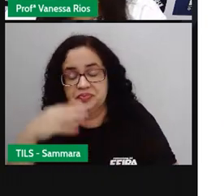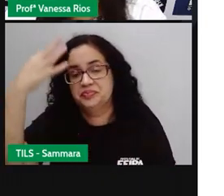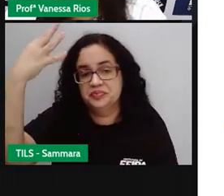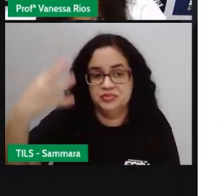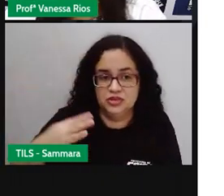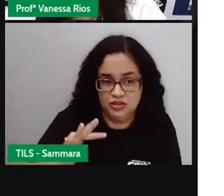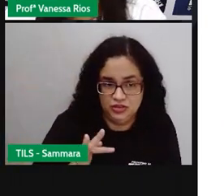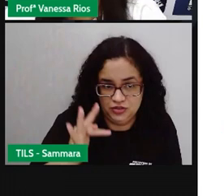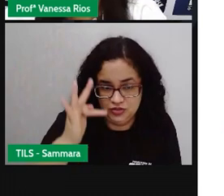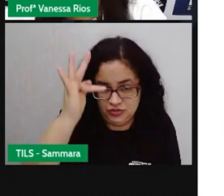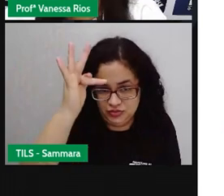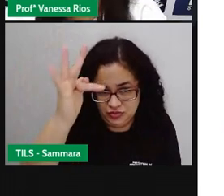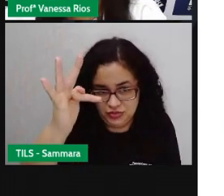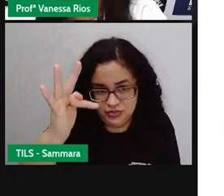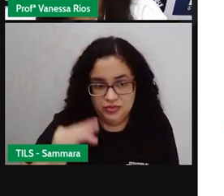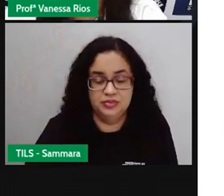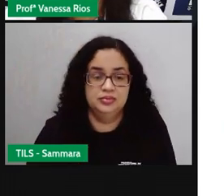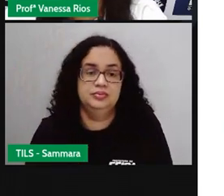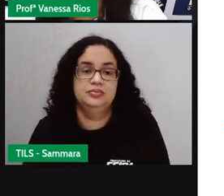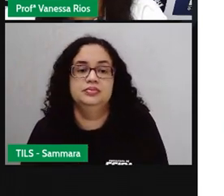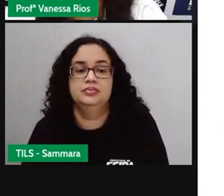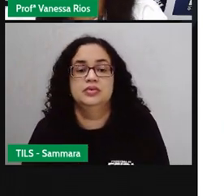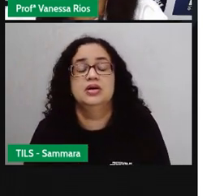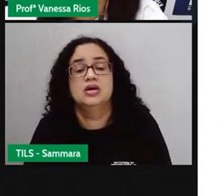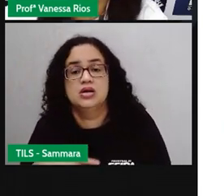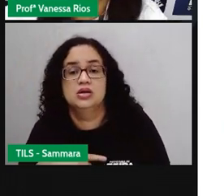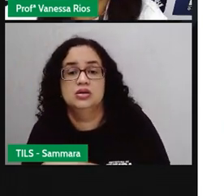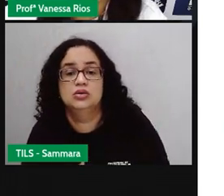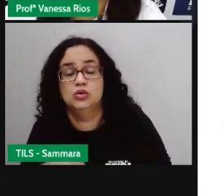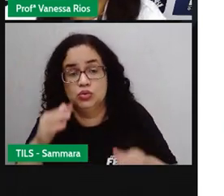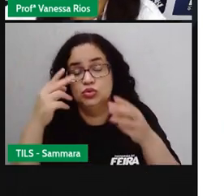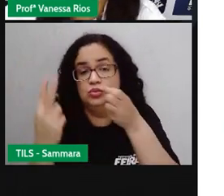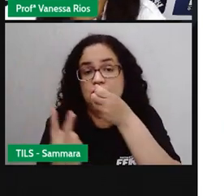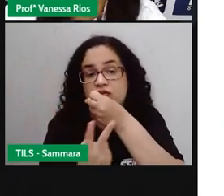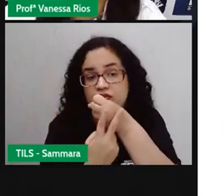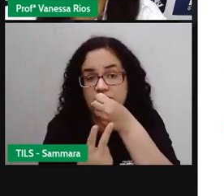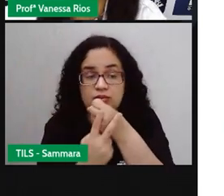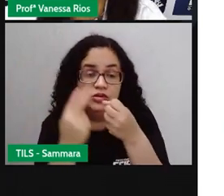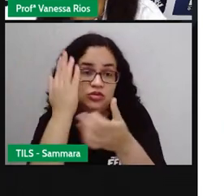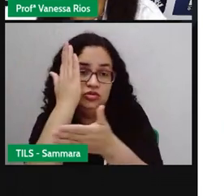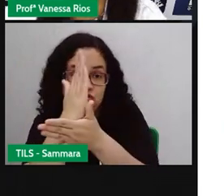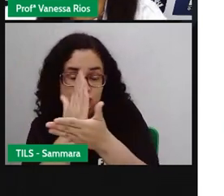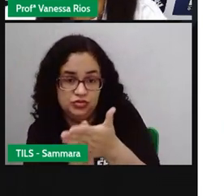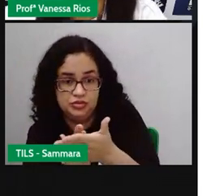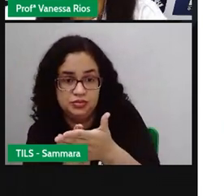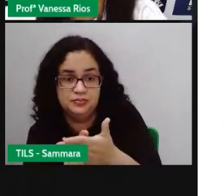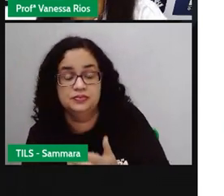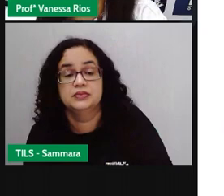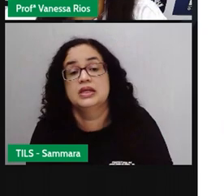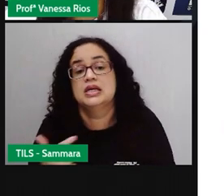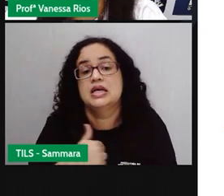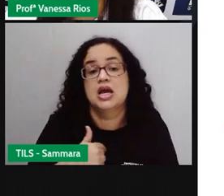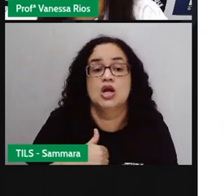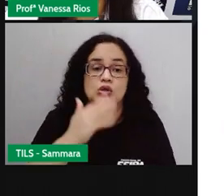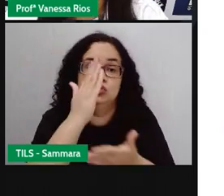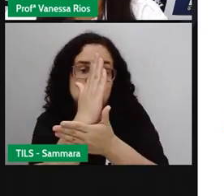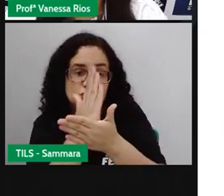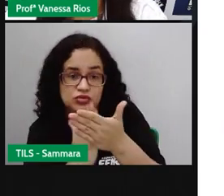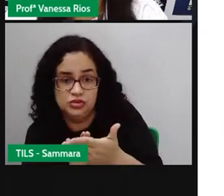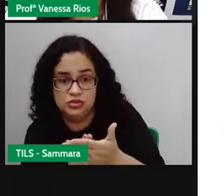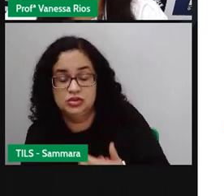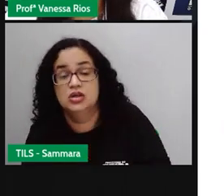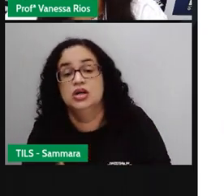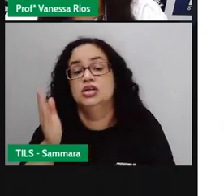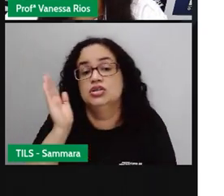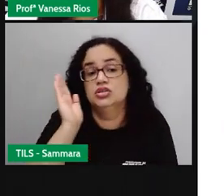coluna do futuro e o último verbo é dividir eu dividi então é